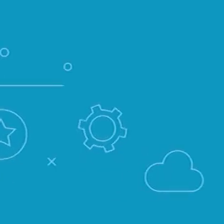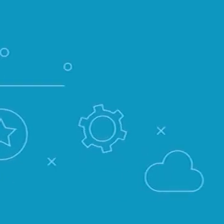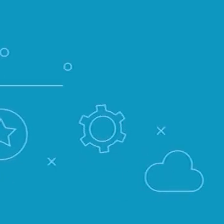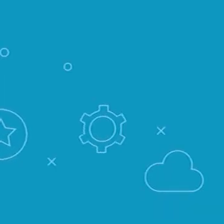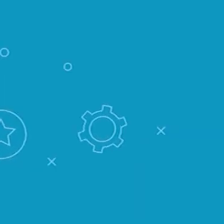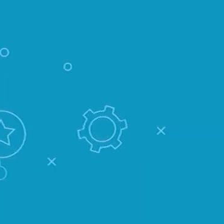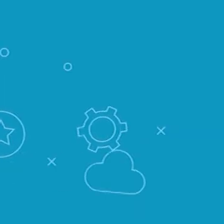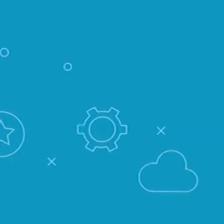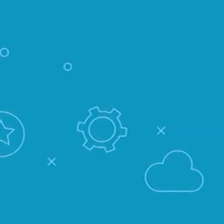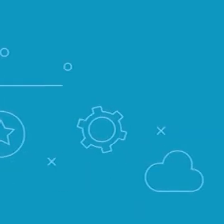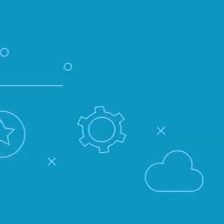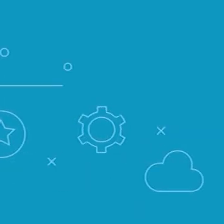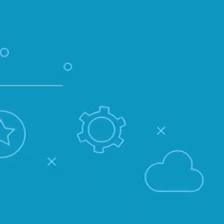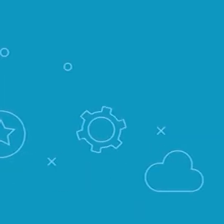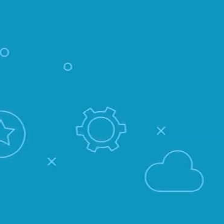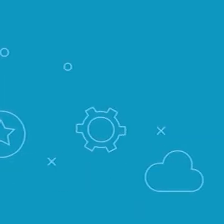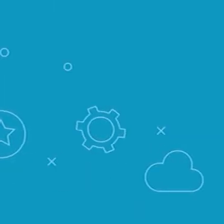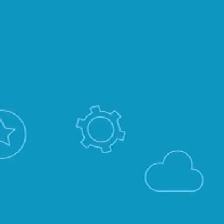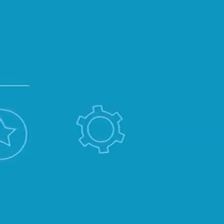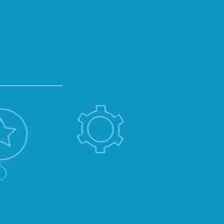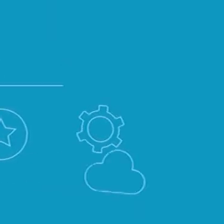Tchau, tchau.